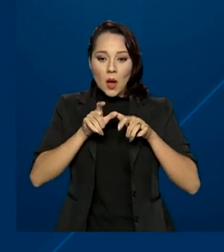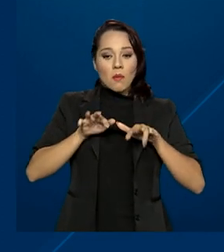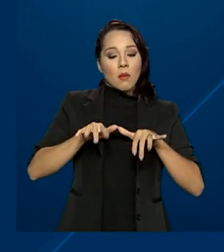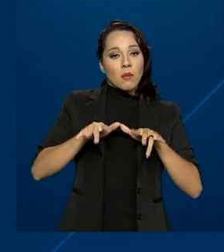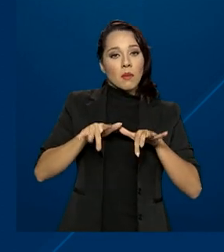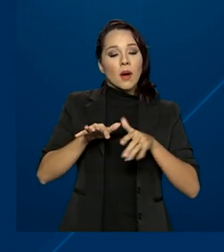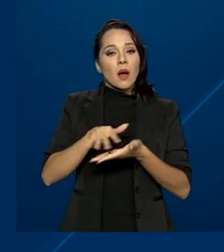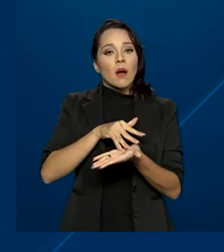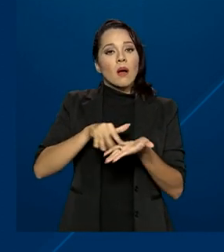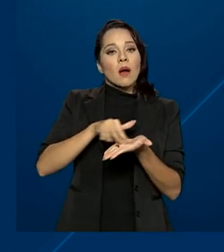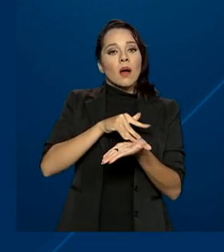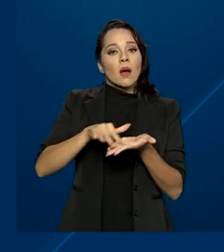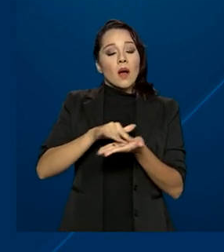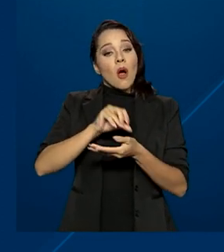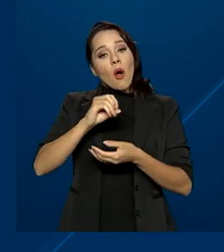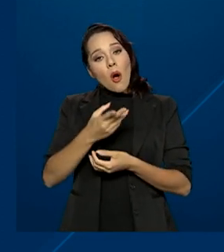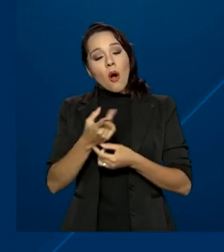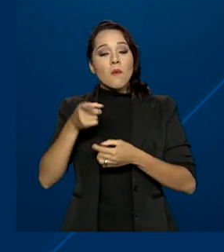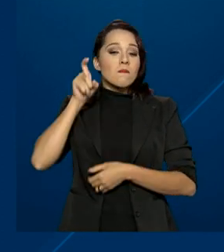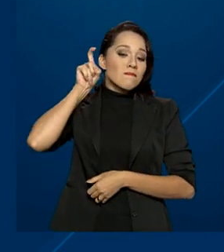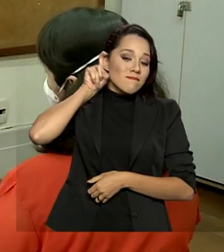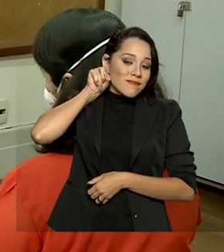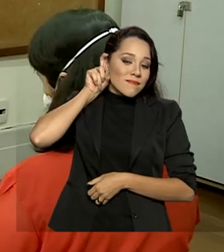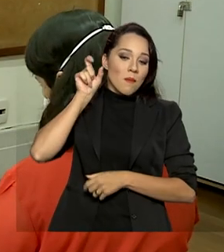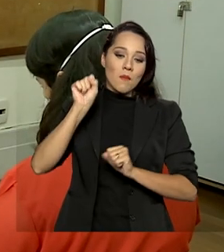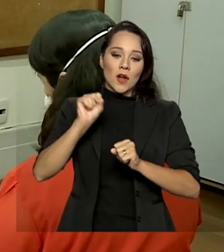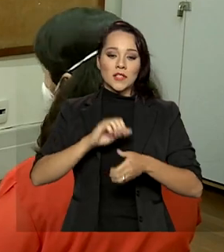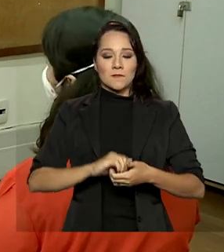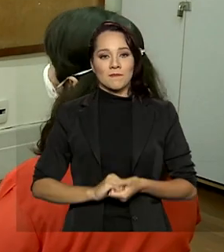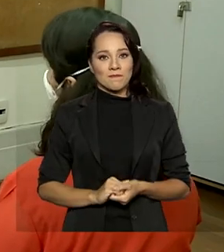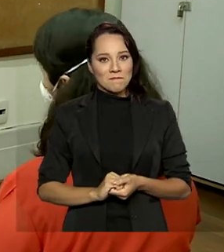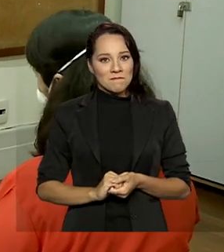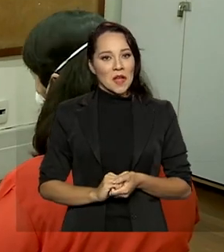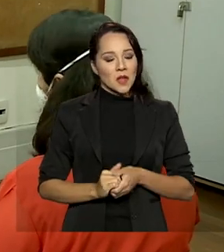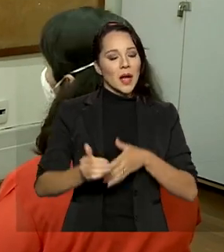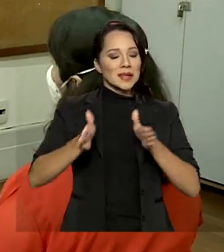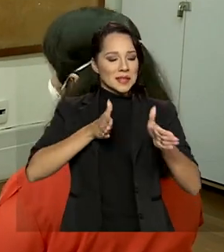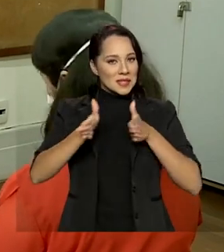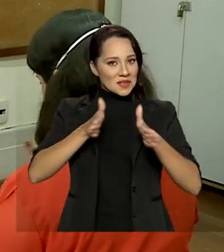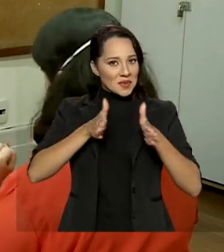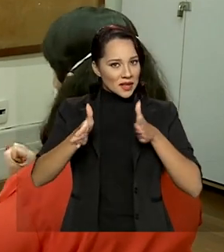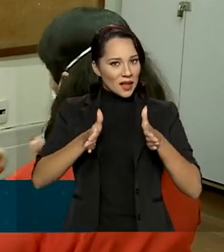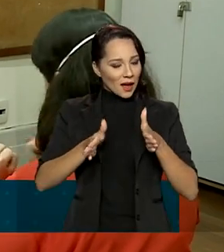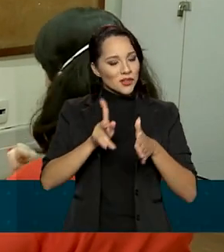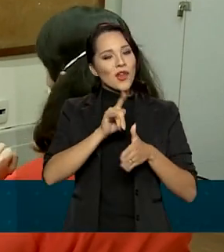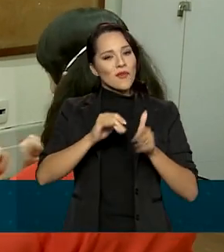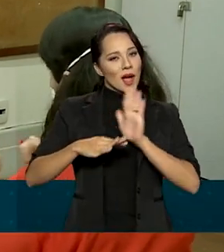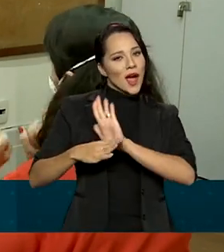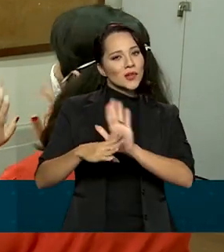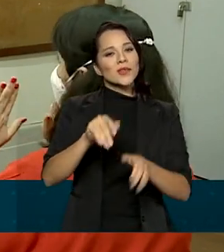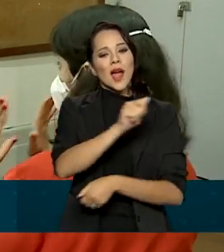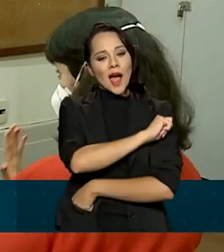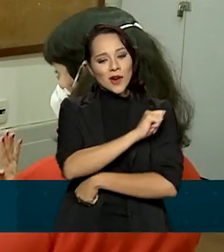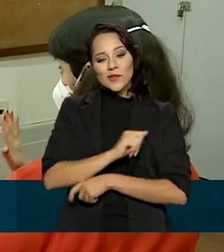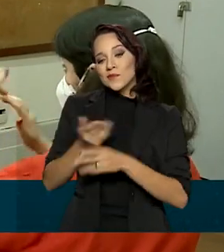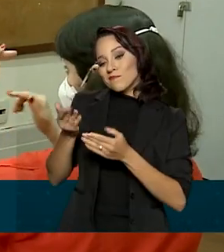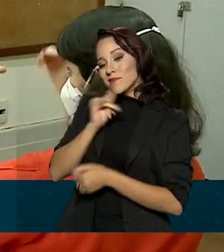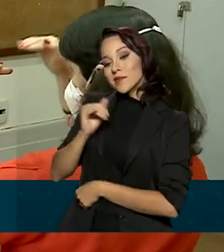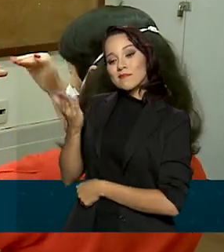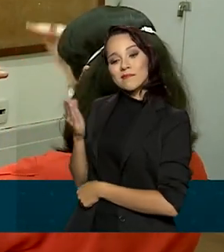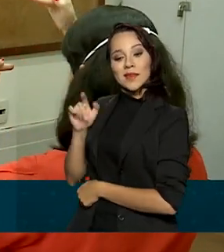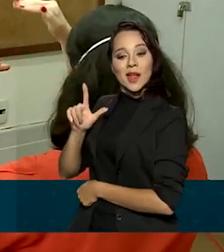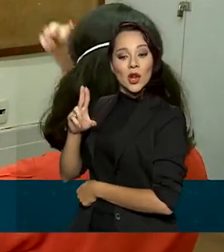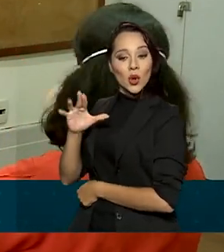escrever em braile e aparelhos auditivos. Os recursos de acessibilidade vão ajudar alunos como o Lucas,